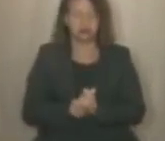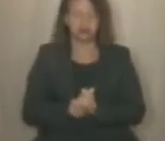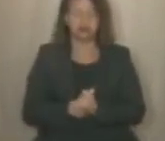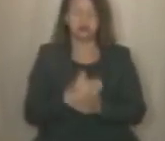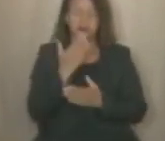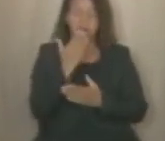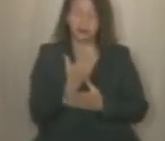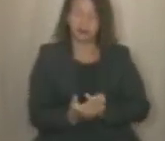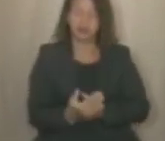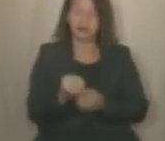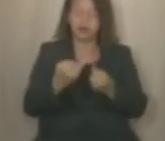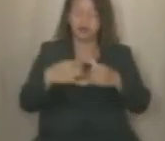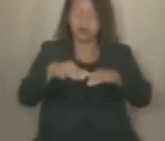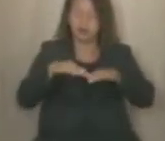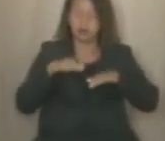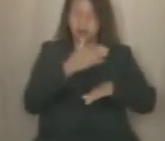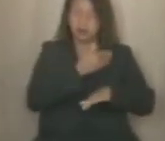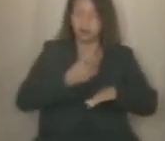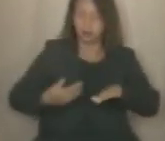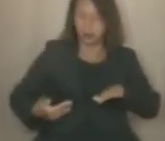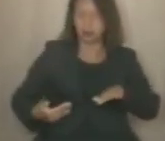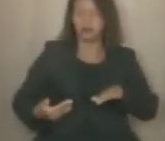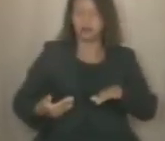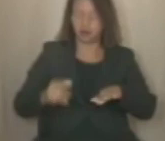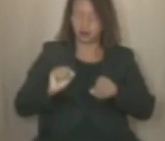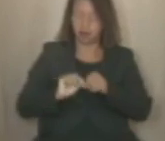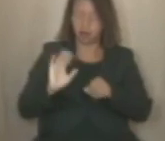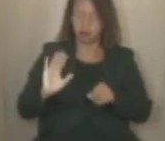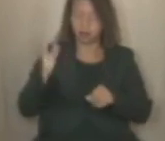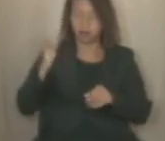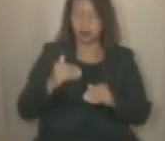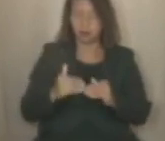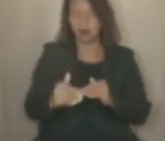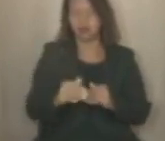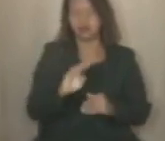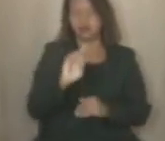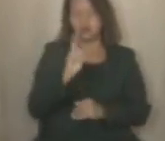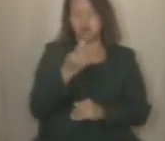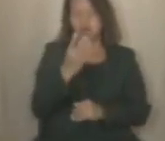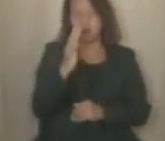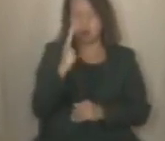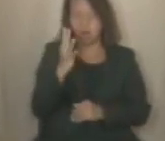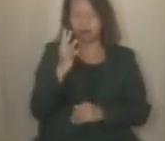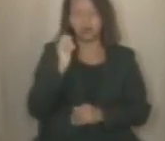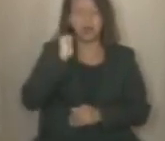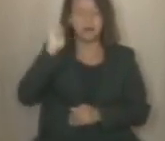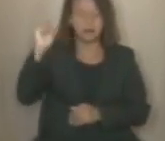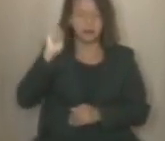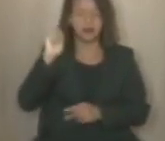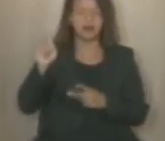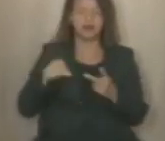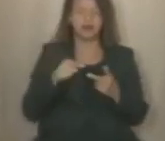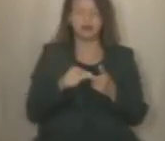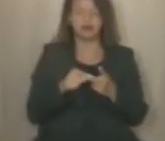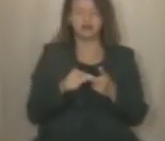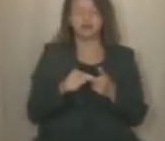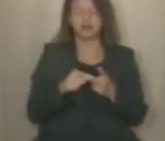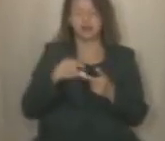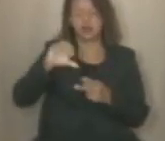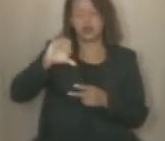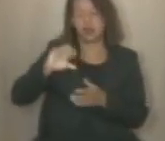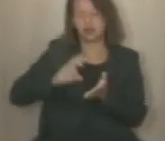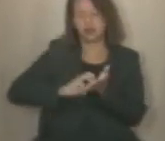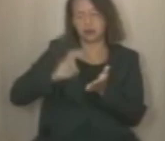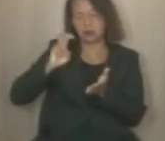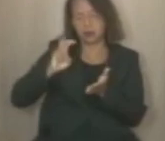solicitando uma audiência pública, que será realizada no próximo dia 4 de abril, a partir das 9